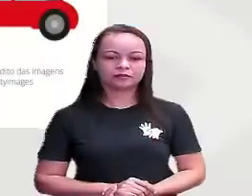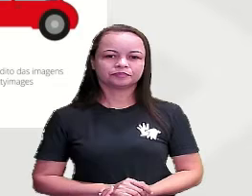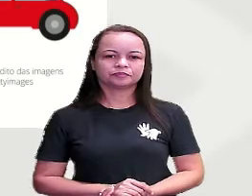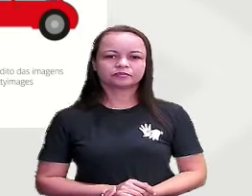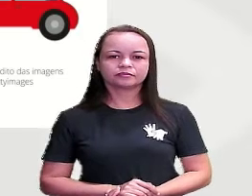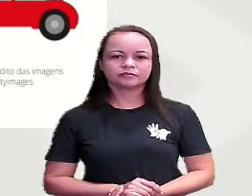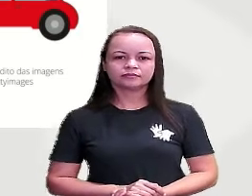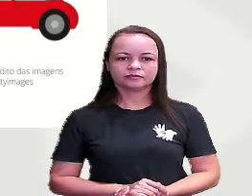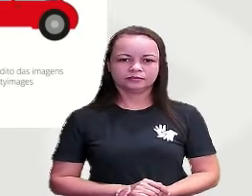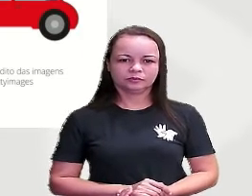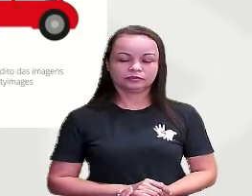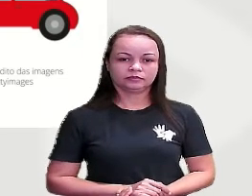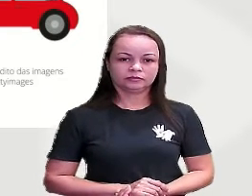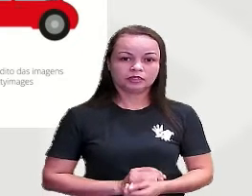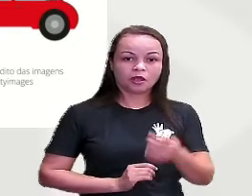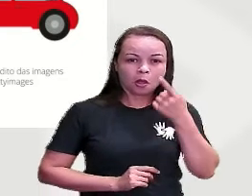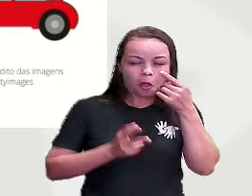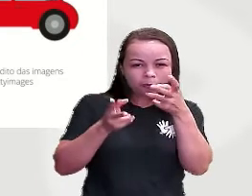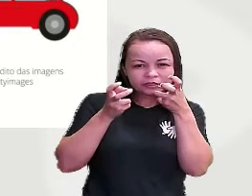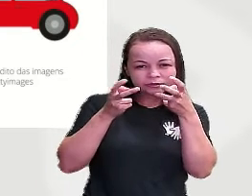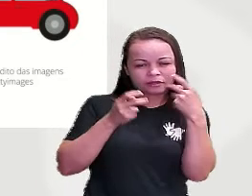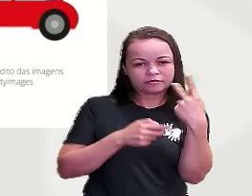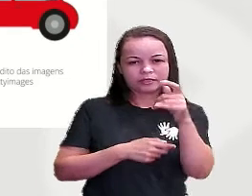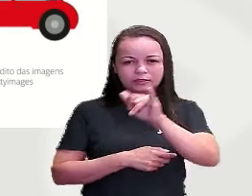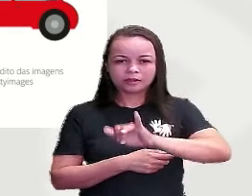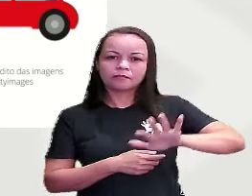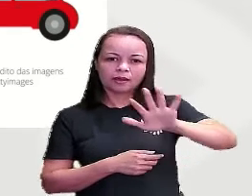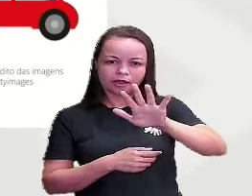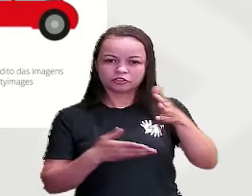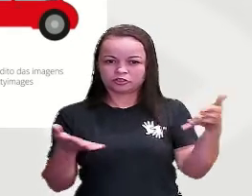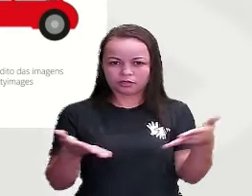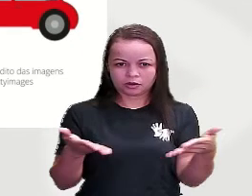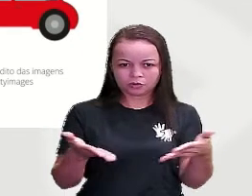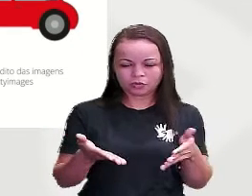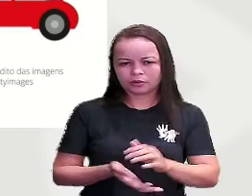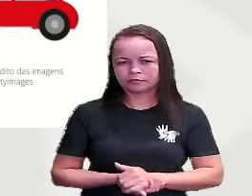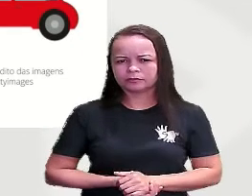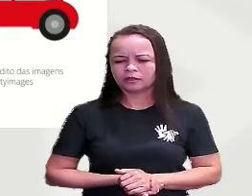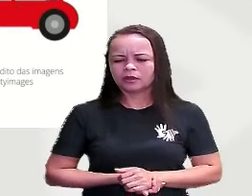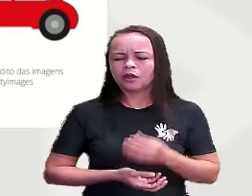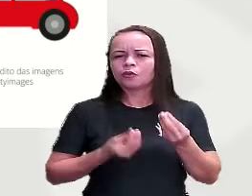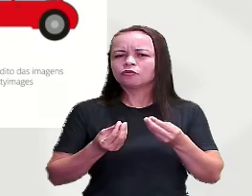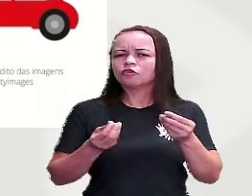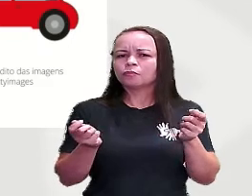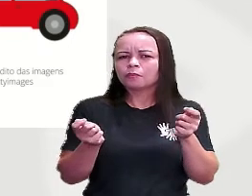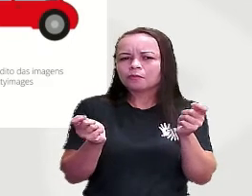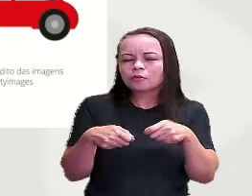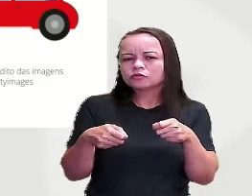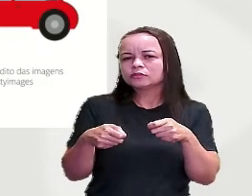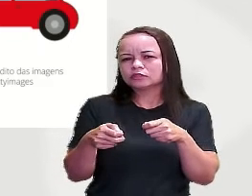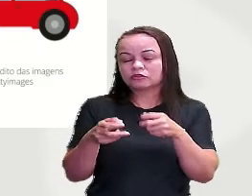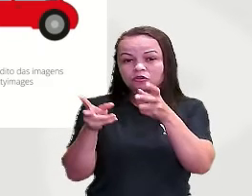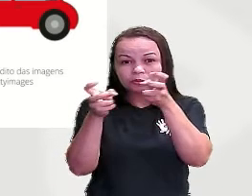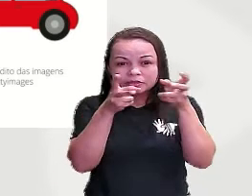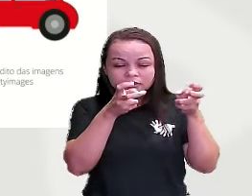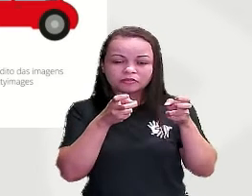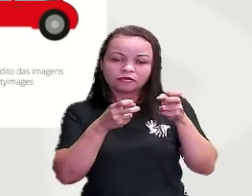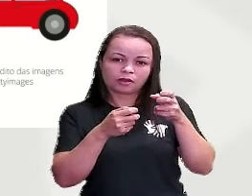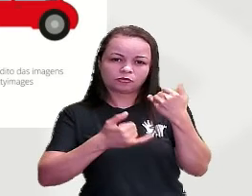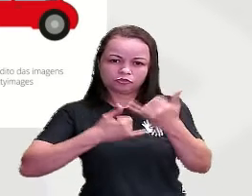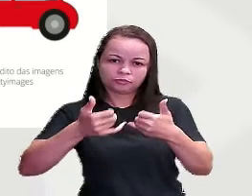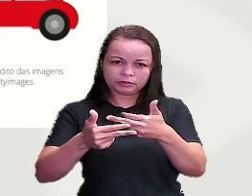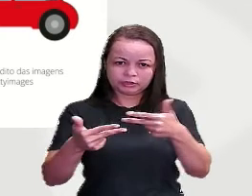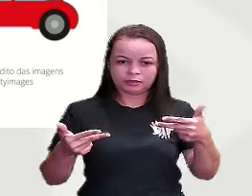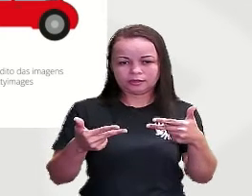Olha essa imagem agora, pessoal Vê só Como foi possível a gente observar, né? Os brinquedos,